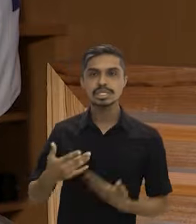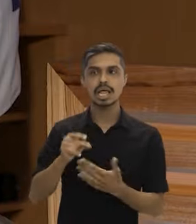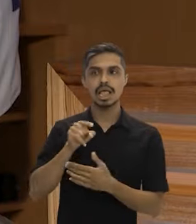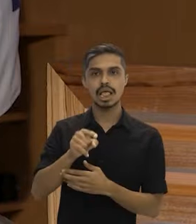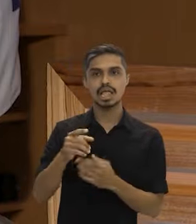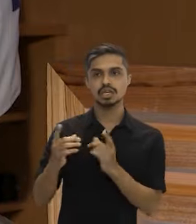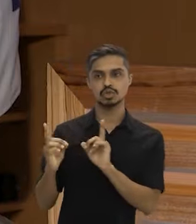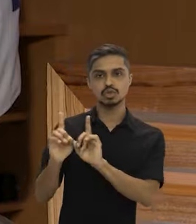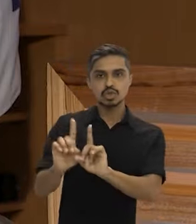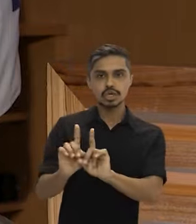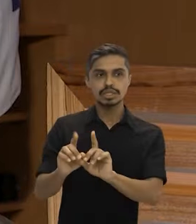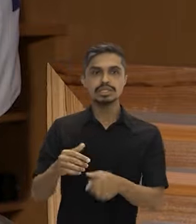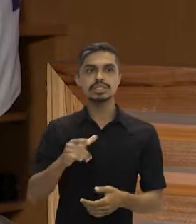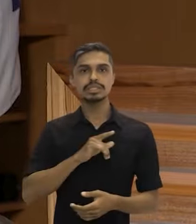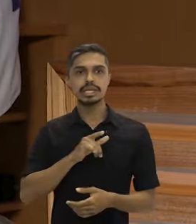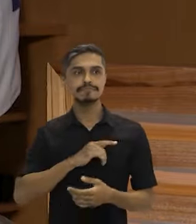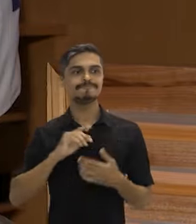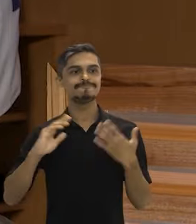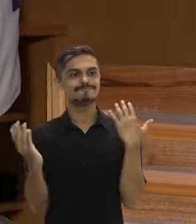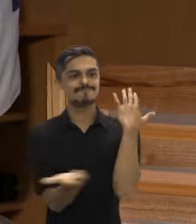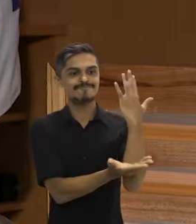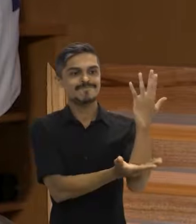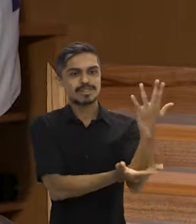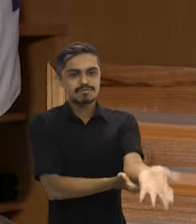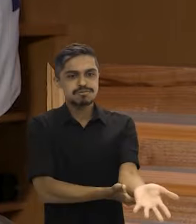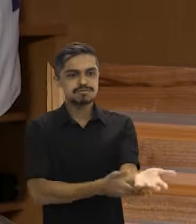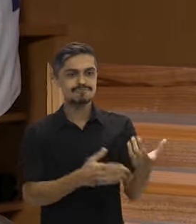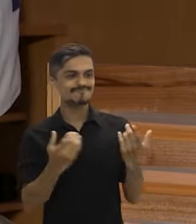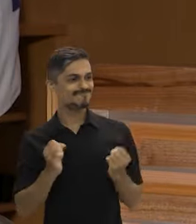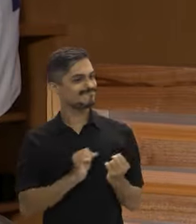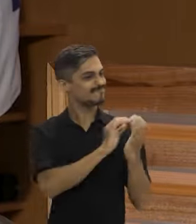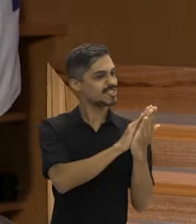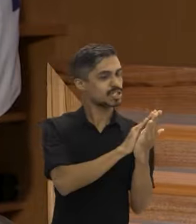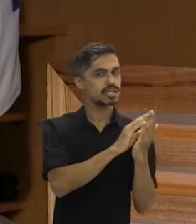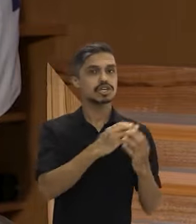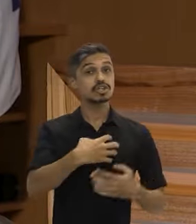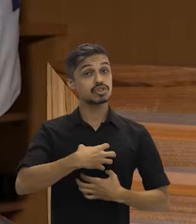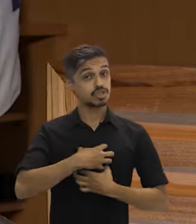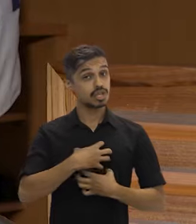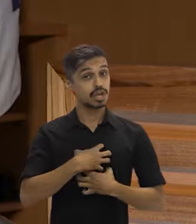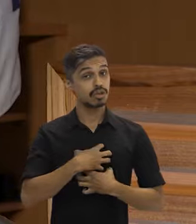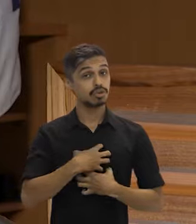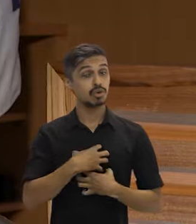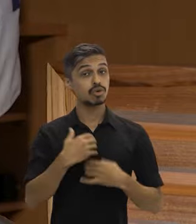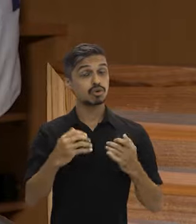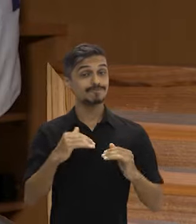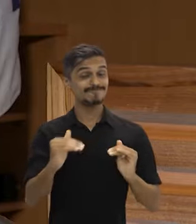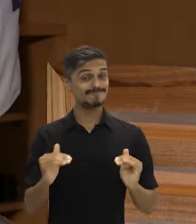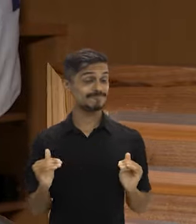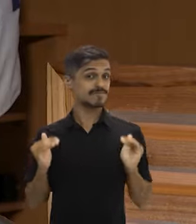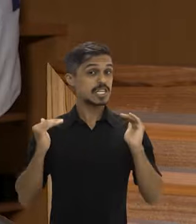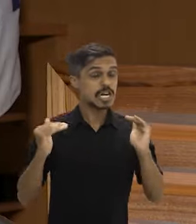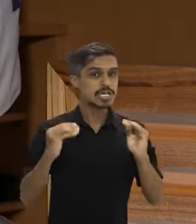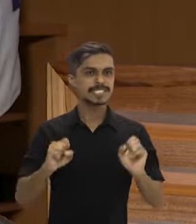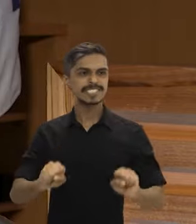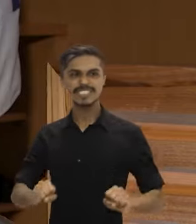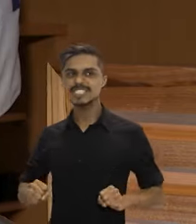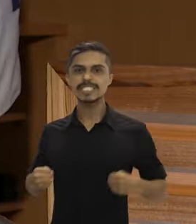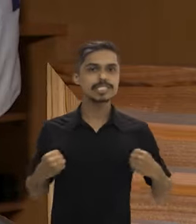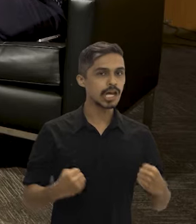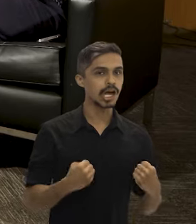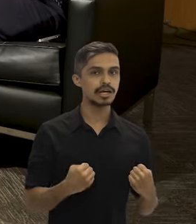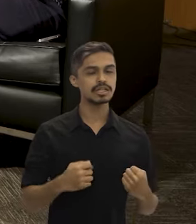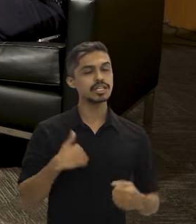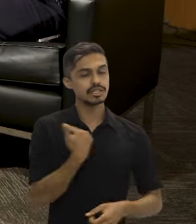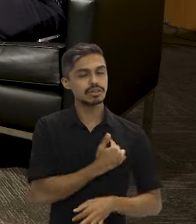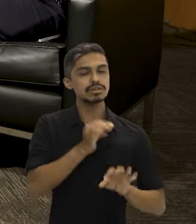governo, tem que retomar o enfrentamento ao desmatamento, como a gente tem que fazer isso num outro patamar. E é para isso que